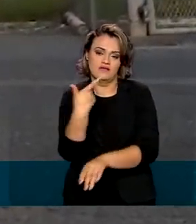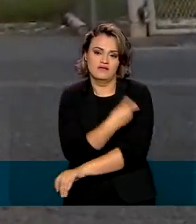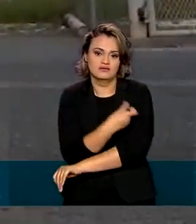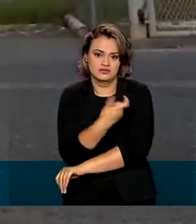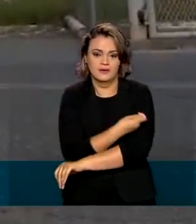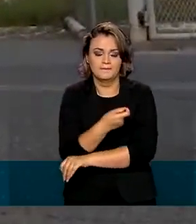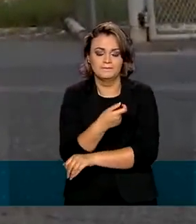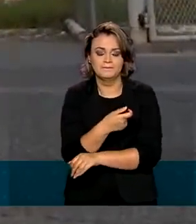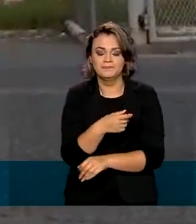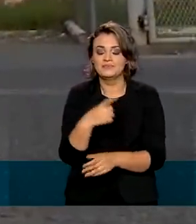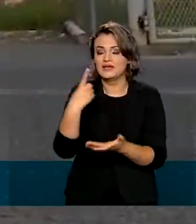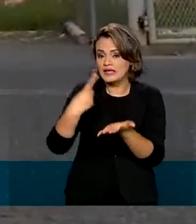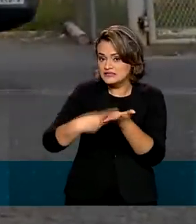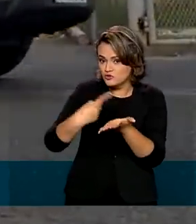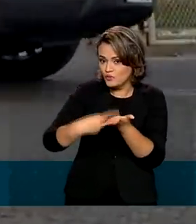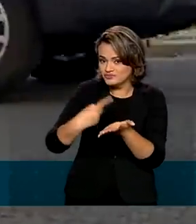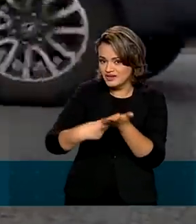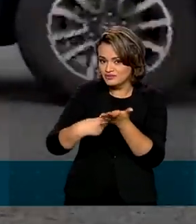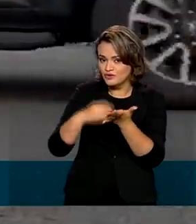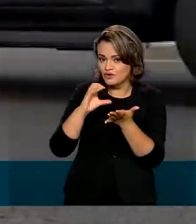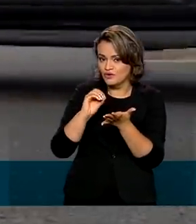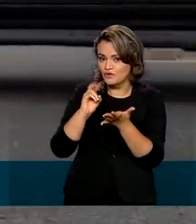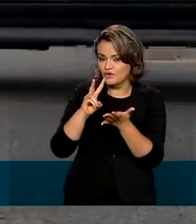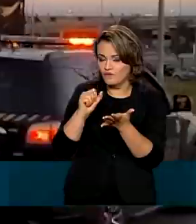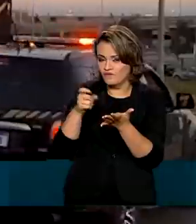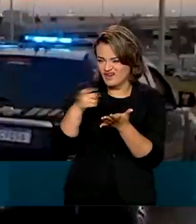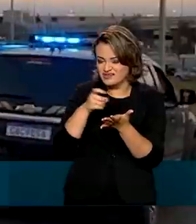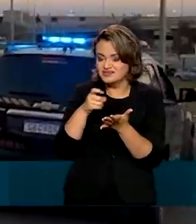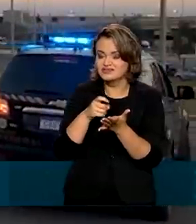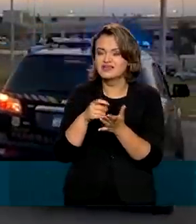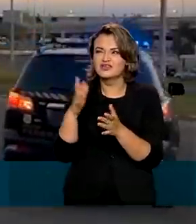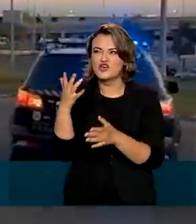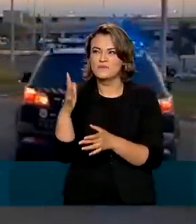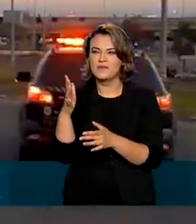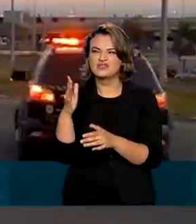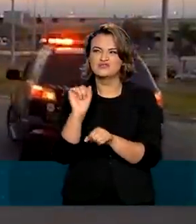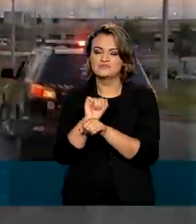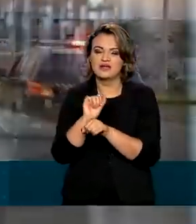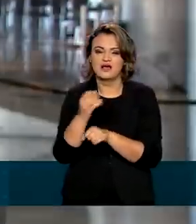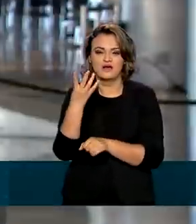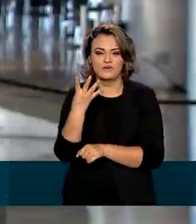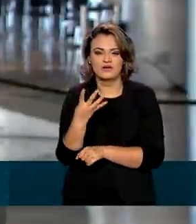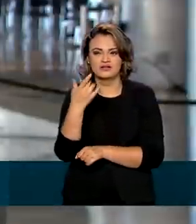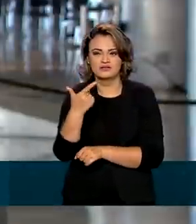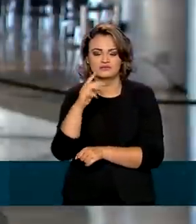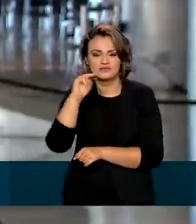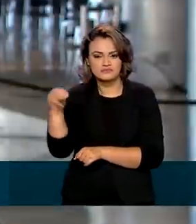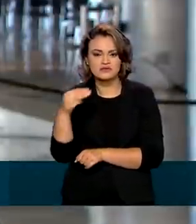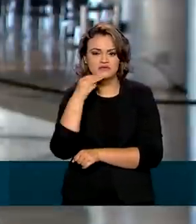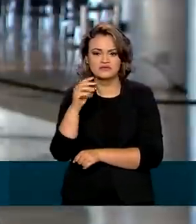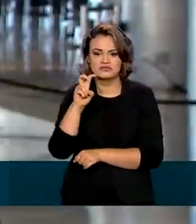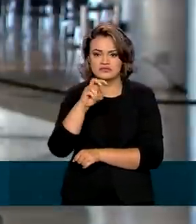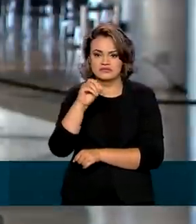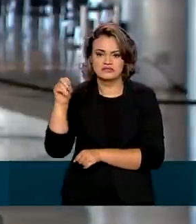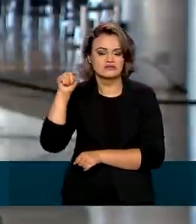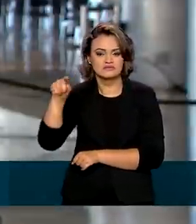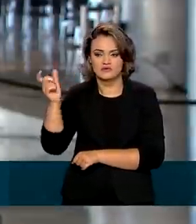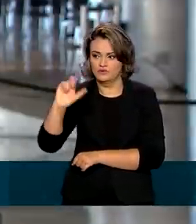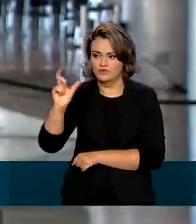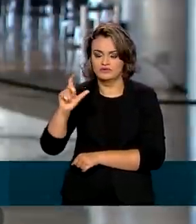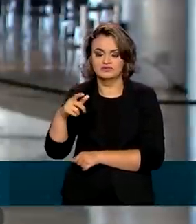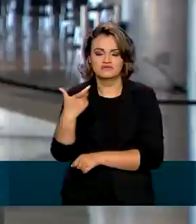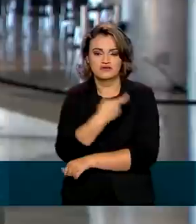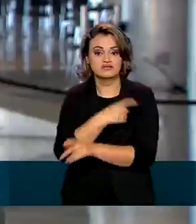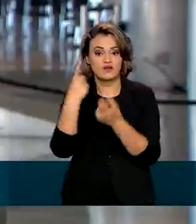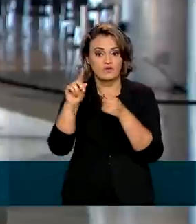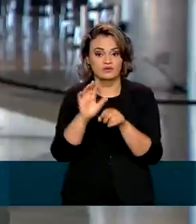Lembrando que o contrato do Brasil com a Covax prevê 42 milhões e 500 mil doses da vacina contra a